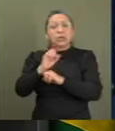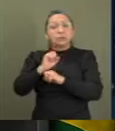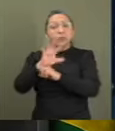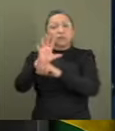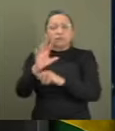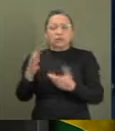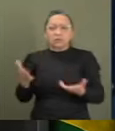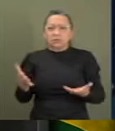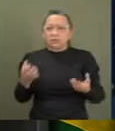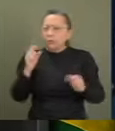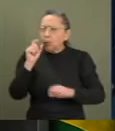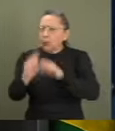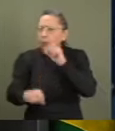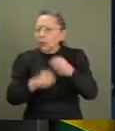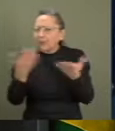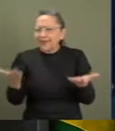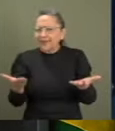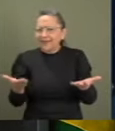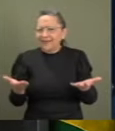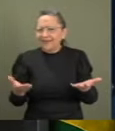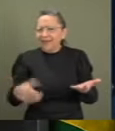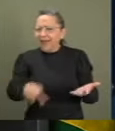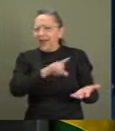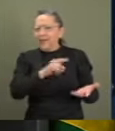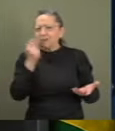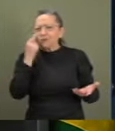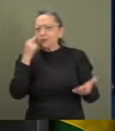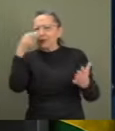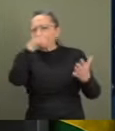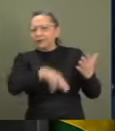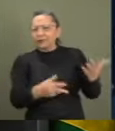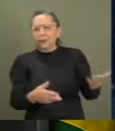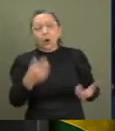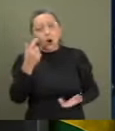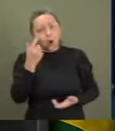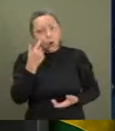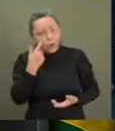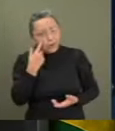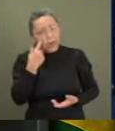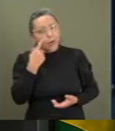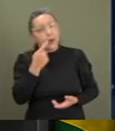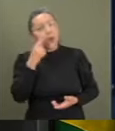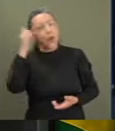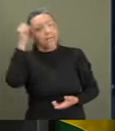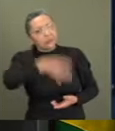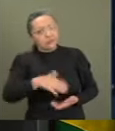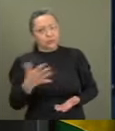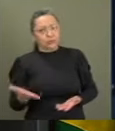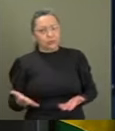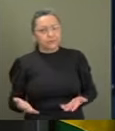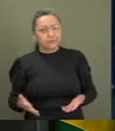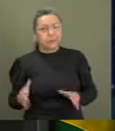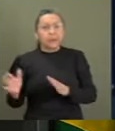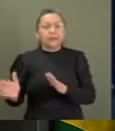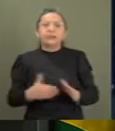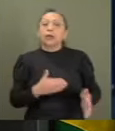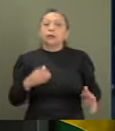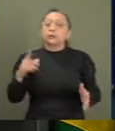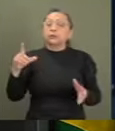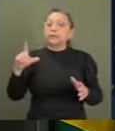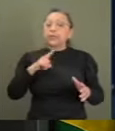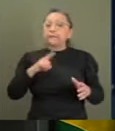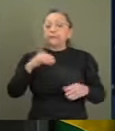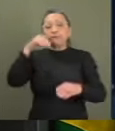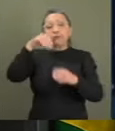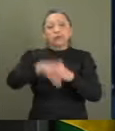algo que não teria sido observado. Olha só a que ponto nós chegamos. Houve empate na